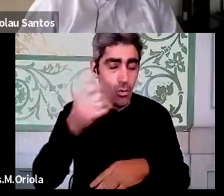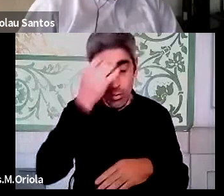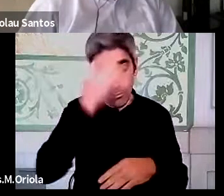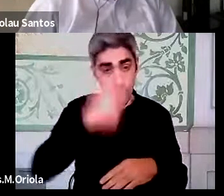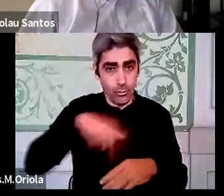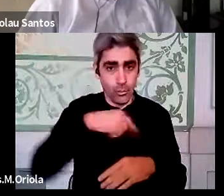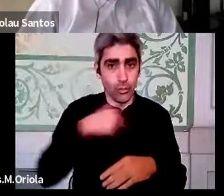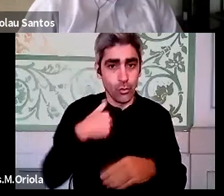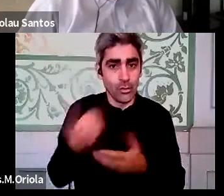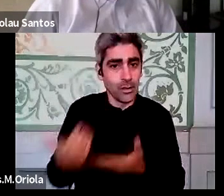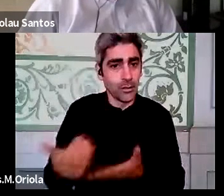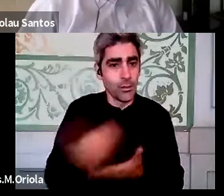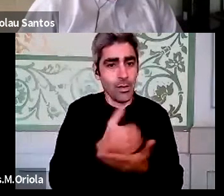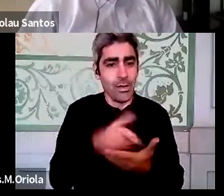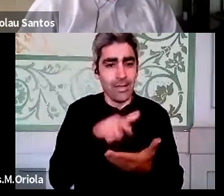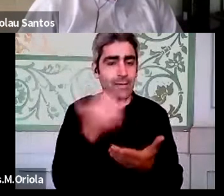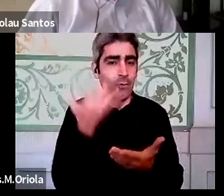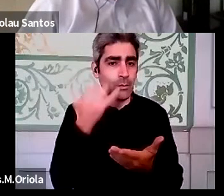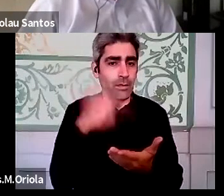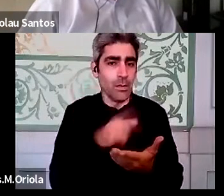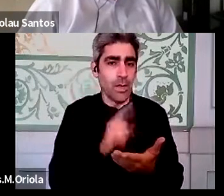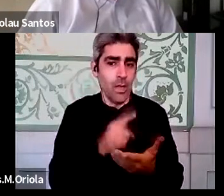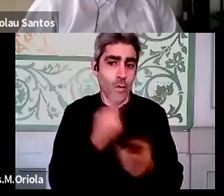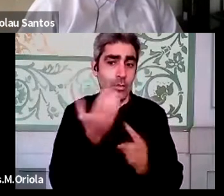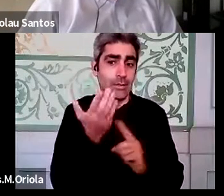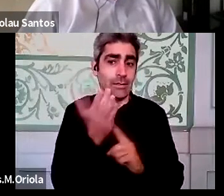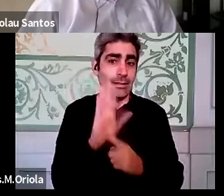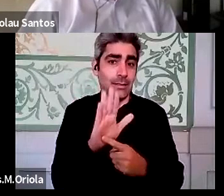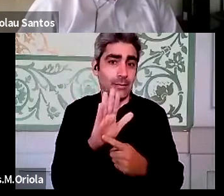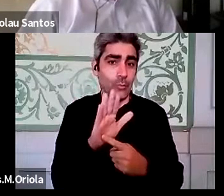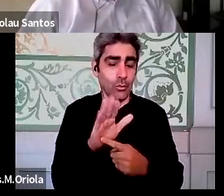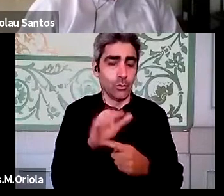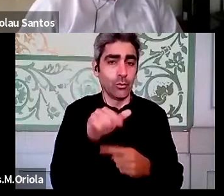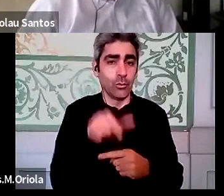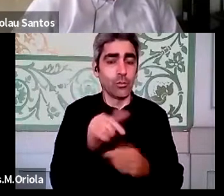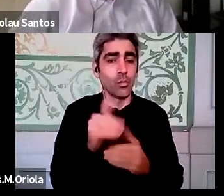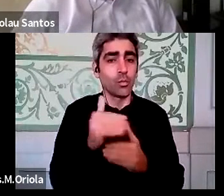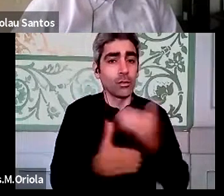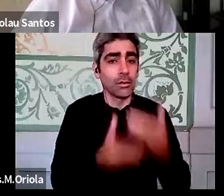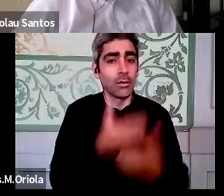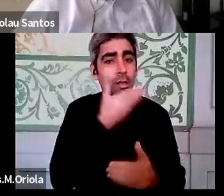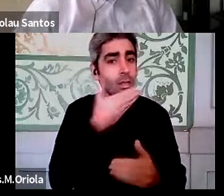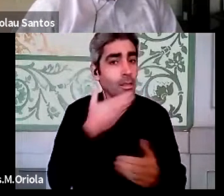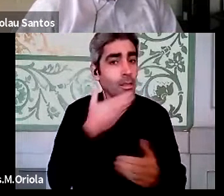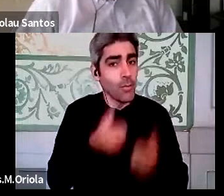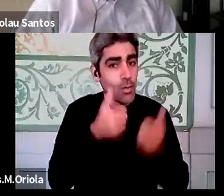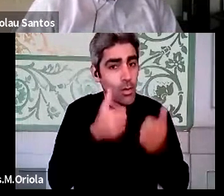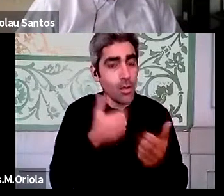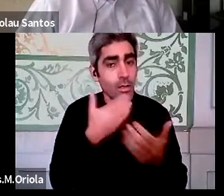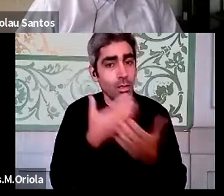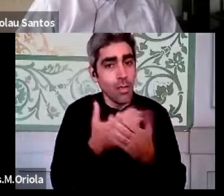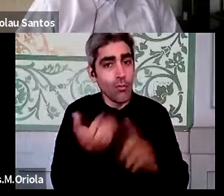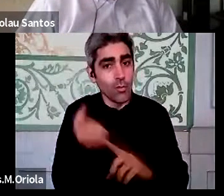informação, porque efetivamente esse é um daqueles casos onde se o processo é mais eficiente, e é mais eficiente neste